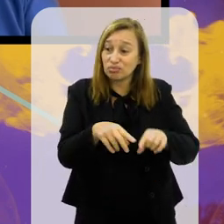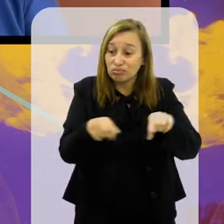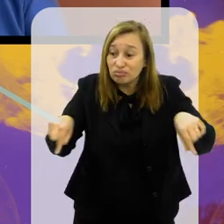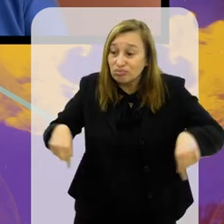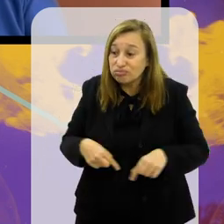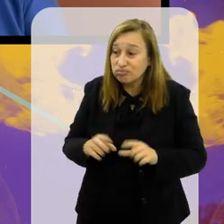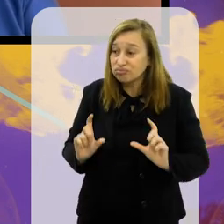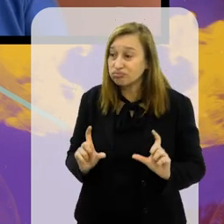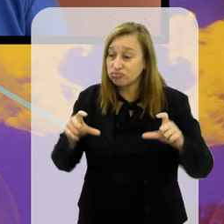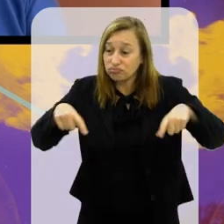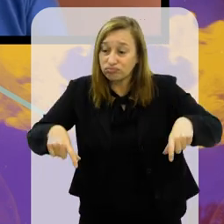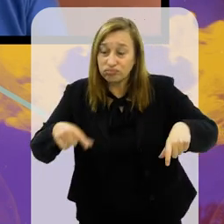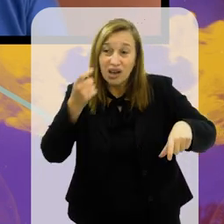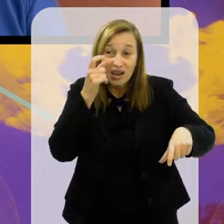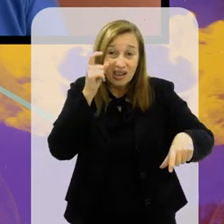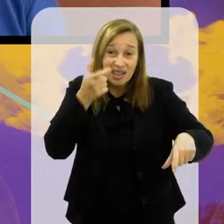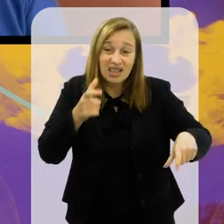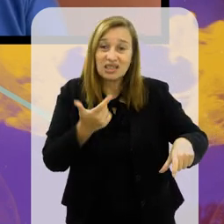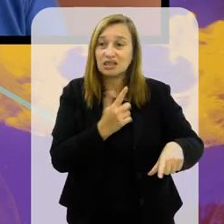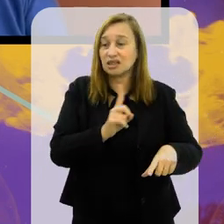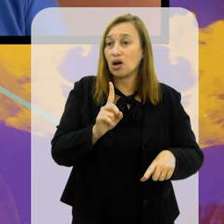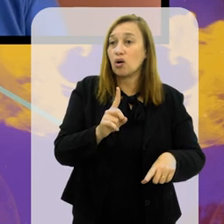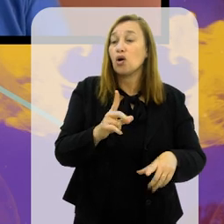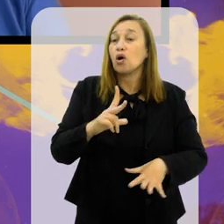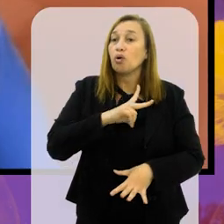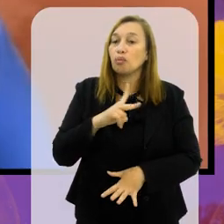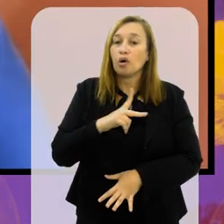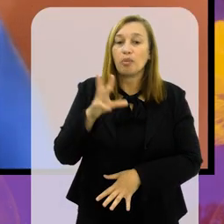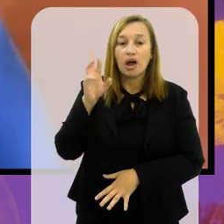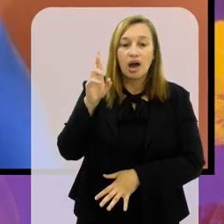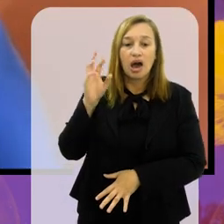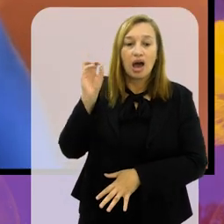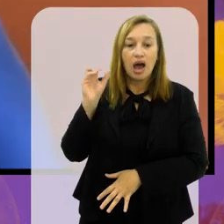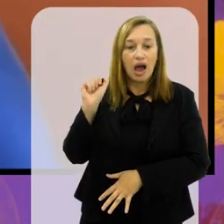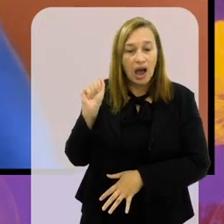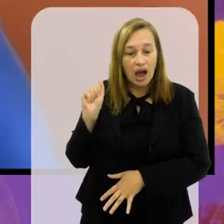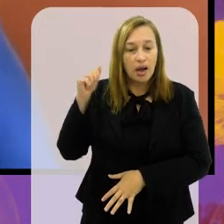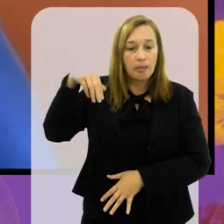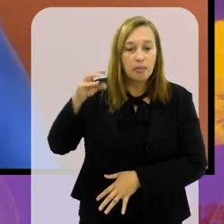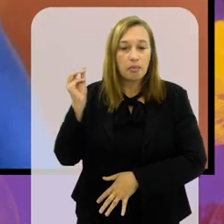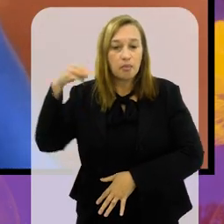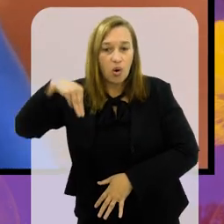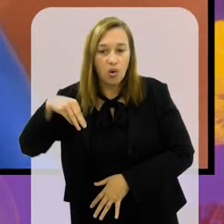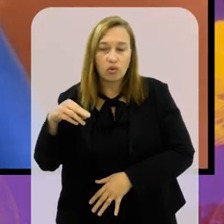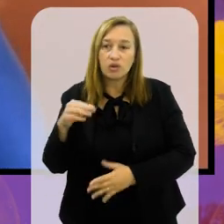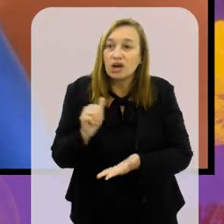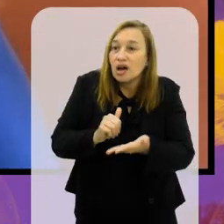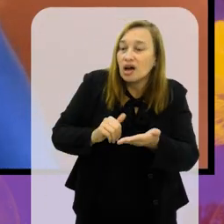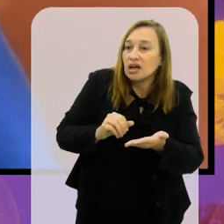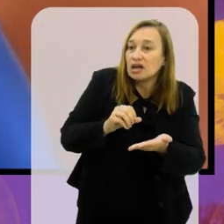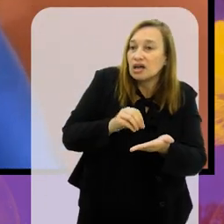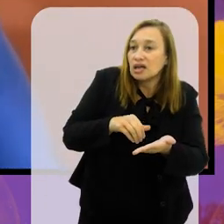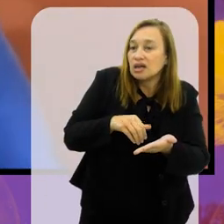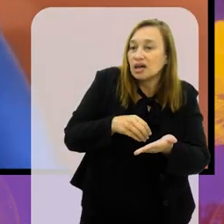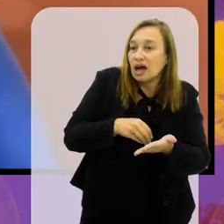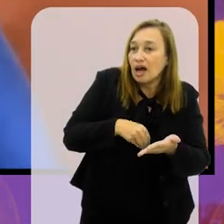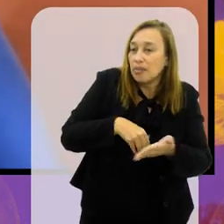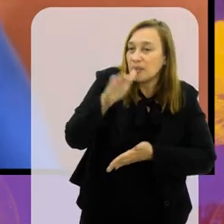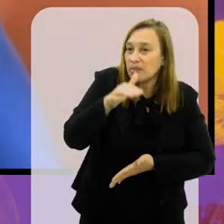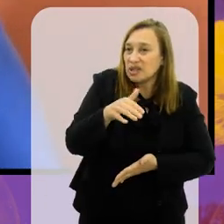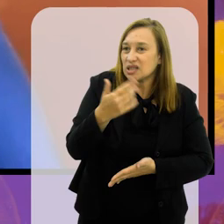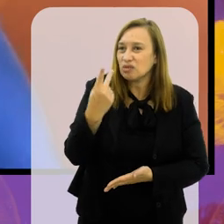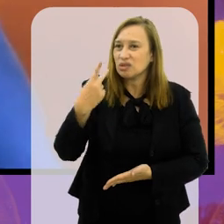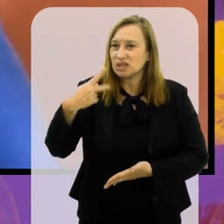resultados em campo não são interessantes. O próprio caso Ramon Dias, a demissão do Ramon Dias,